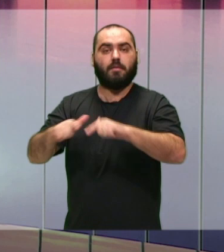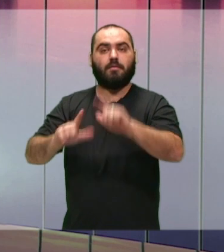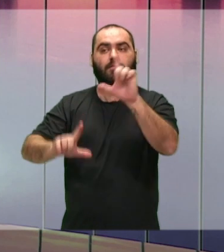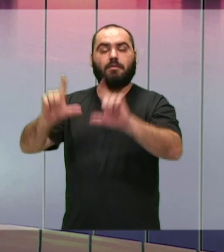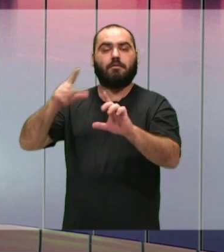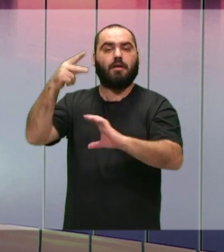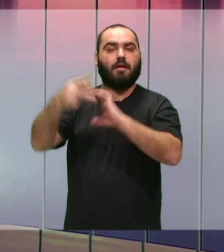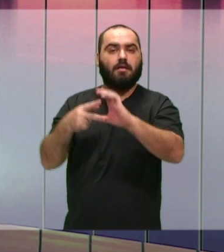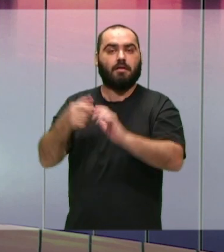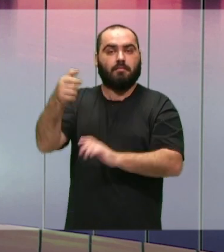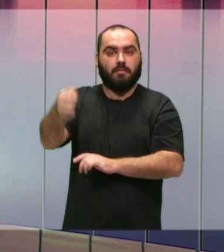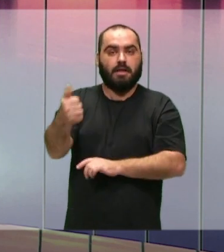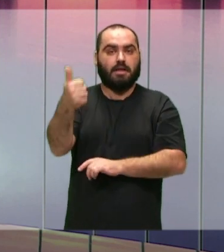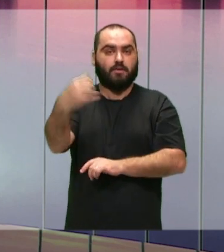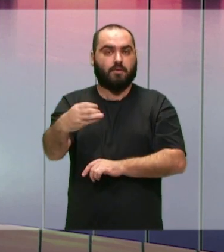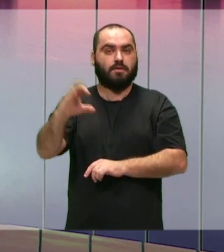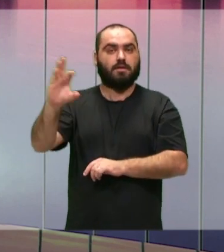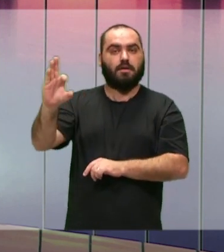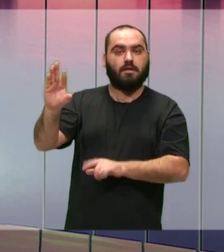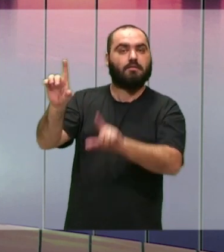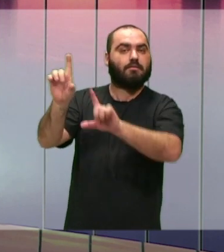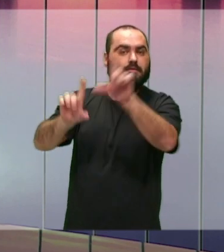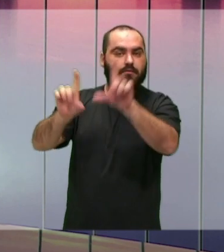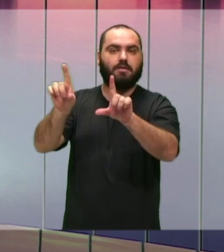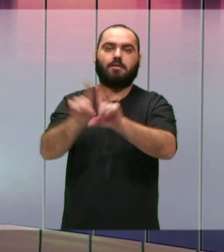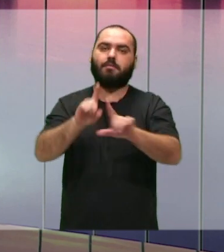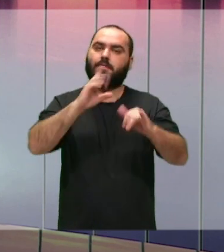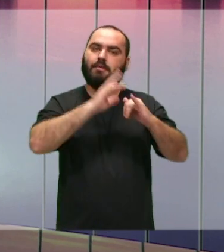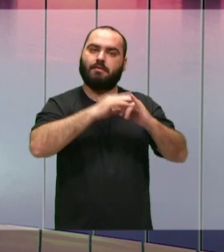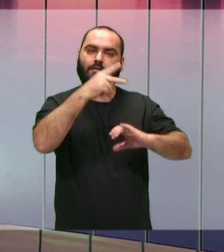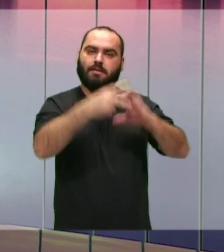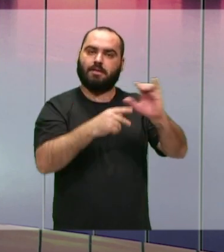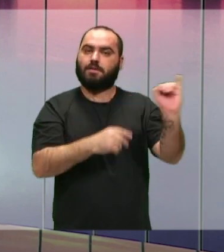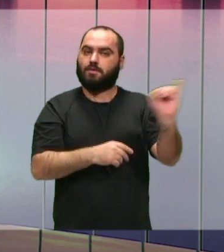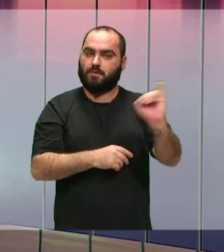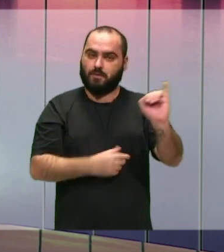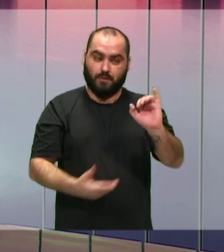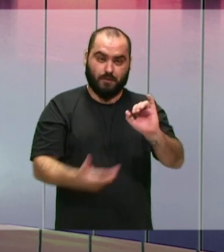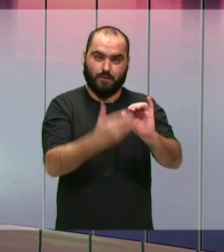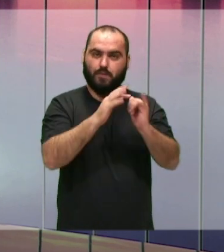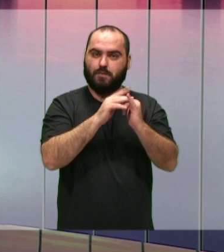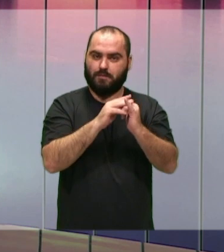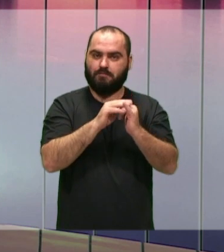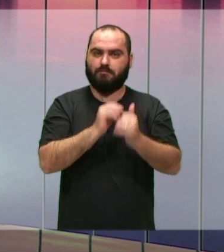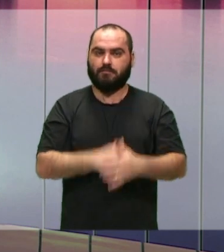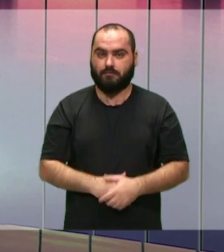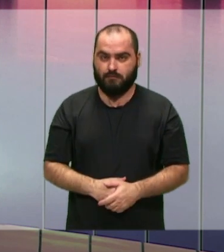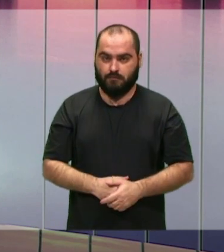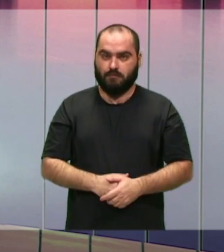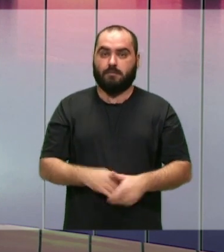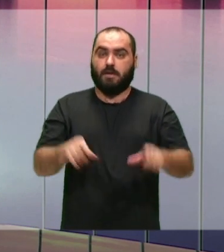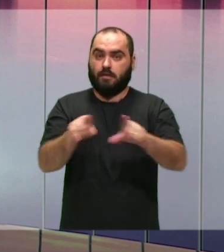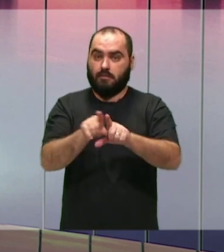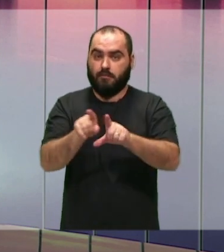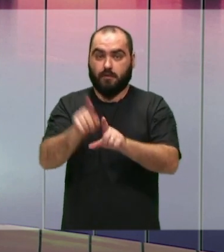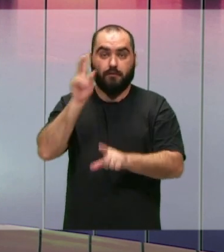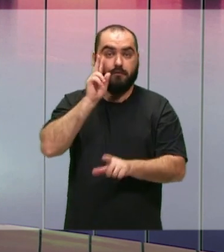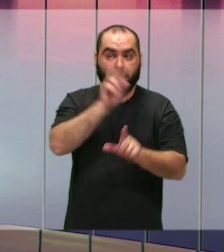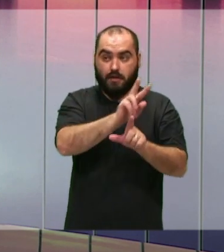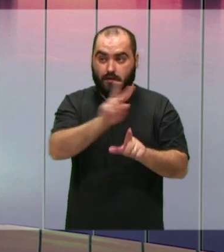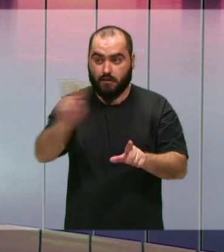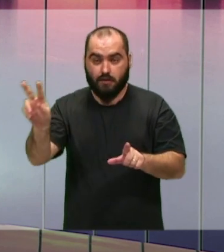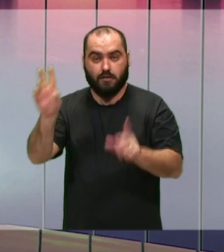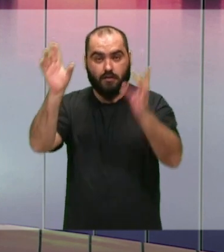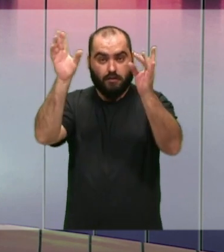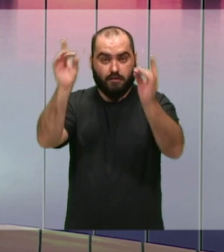Câmara no canal 14 da Claro TV e no canal da Câmara de Vereadores de Itajaí no YouTube. Também acompanhe a programação e os